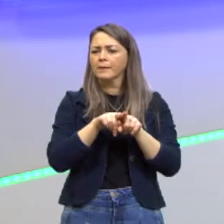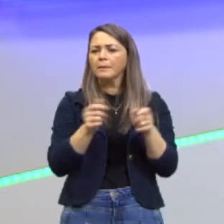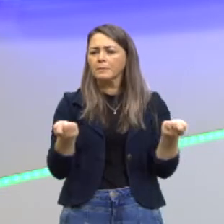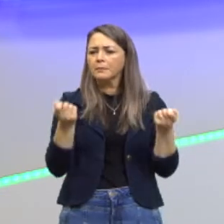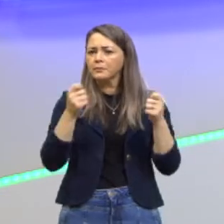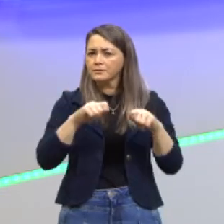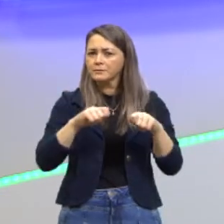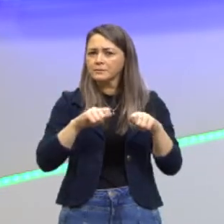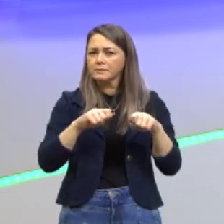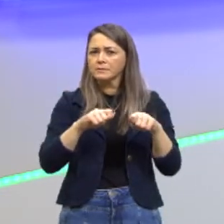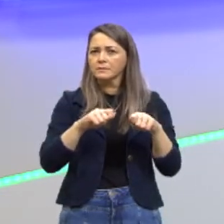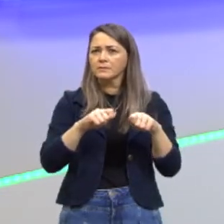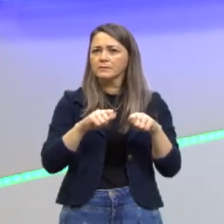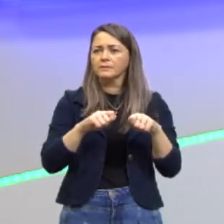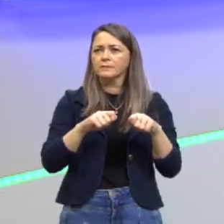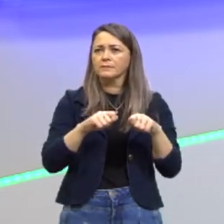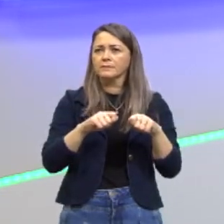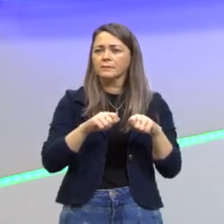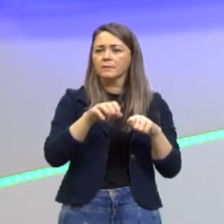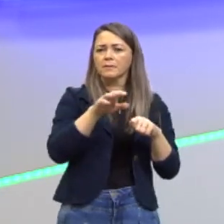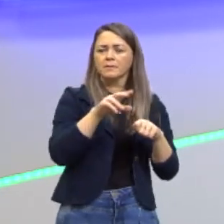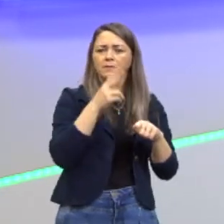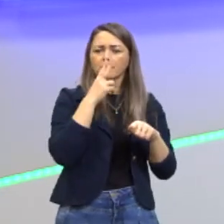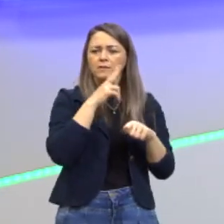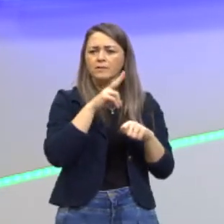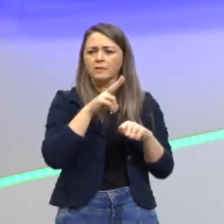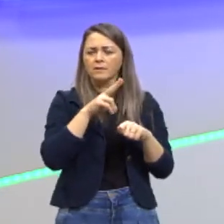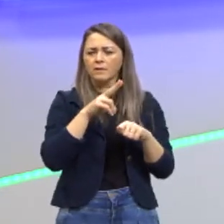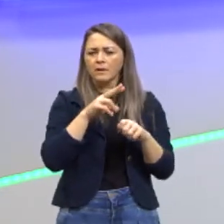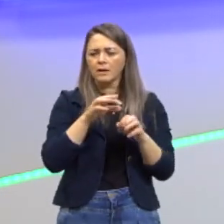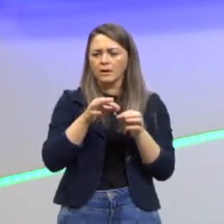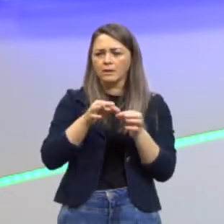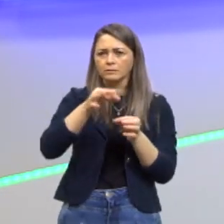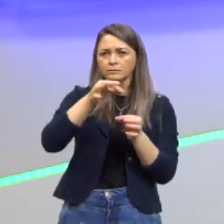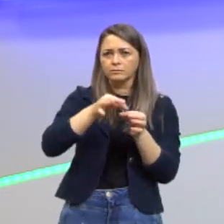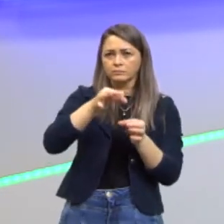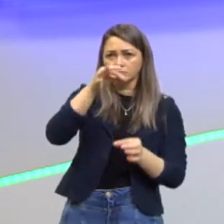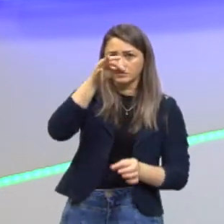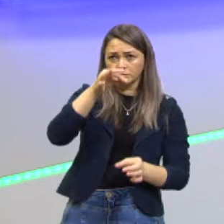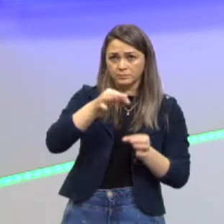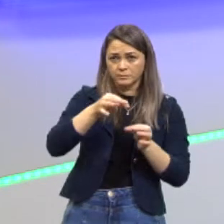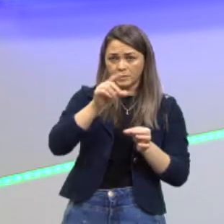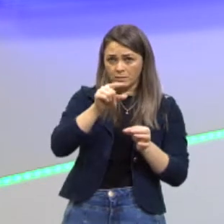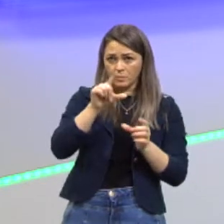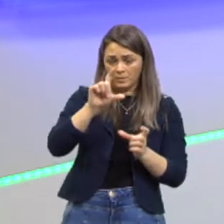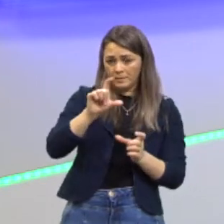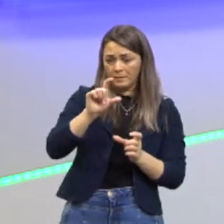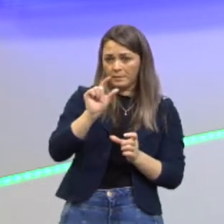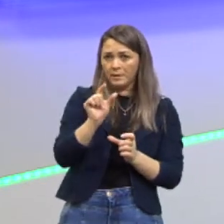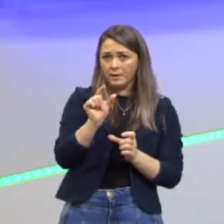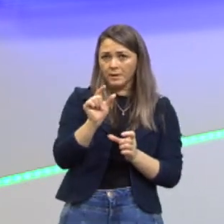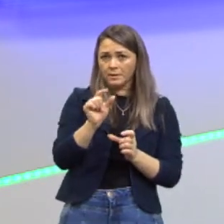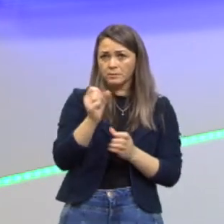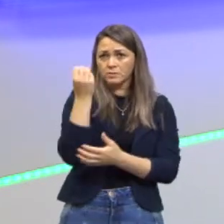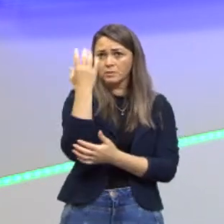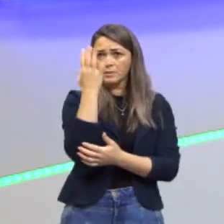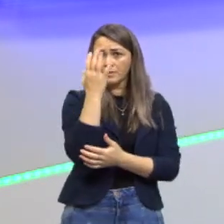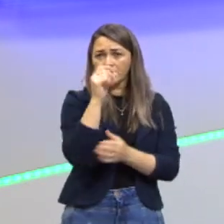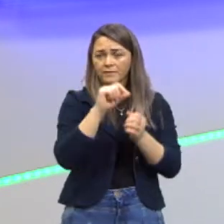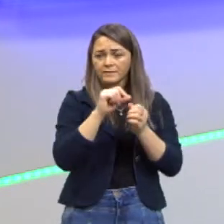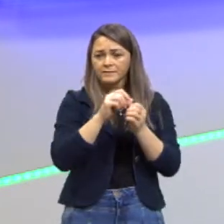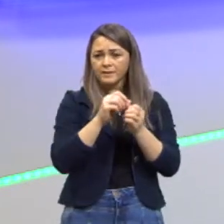nós peguemos uma estaca de uma planta, vamos plantar ela, Fazer uma muda.